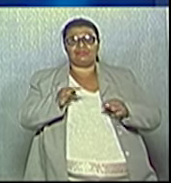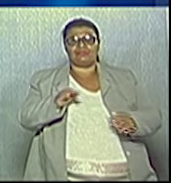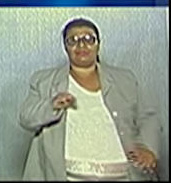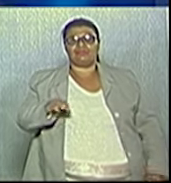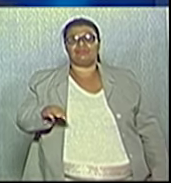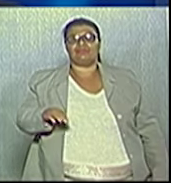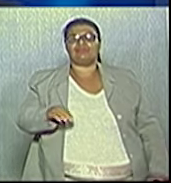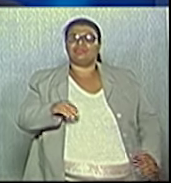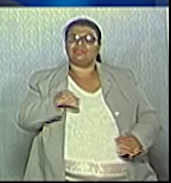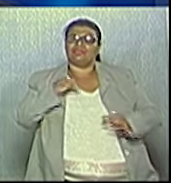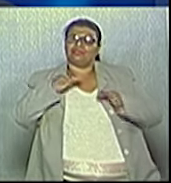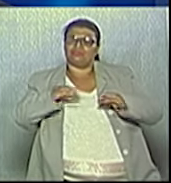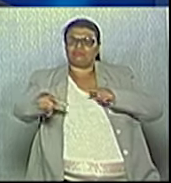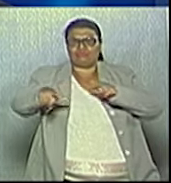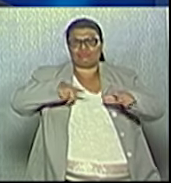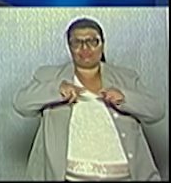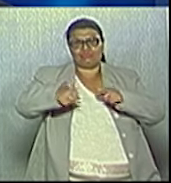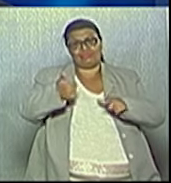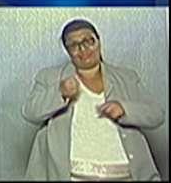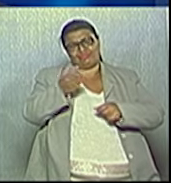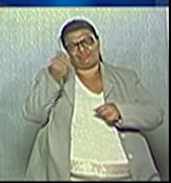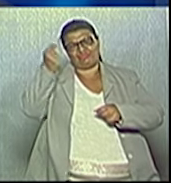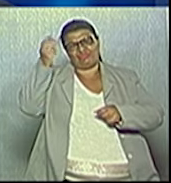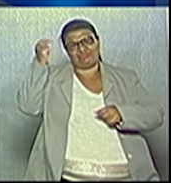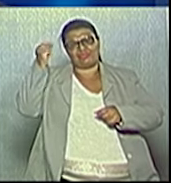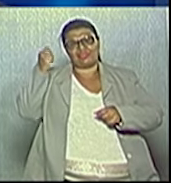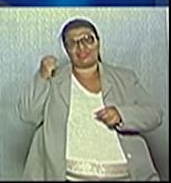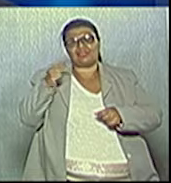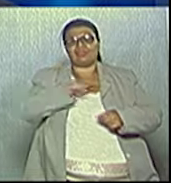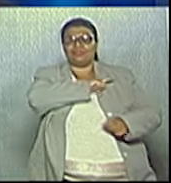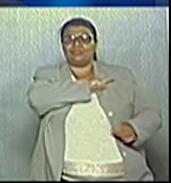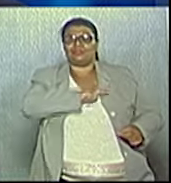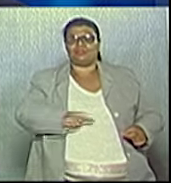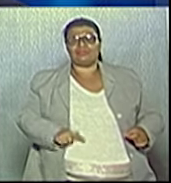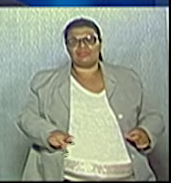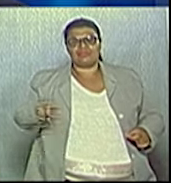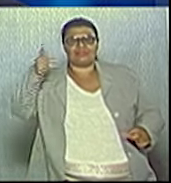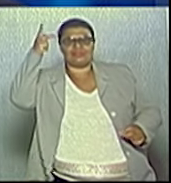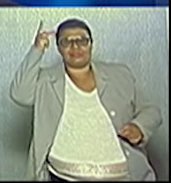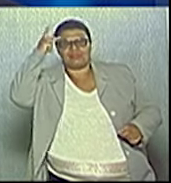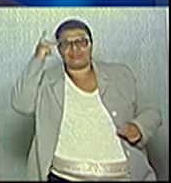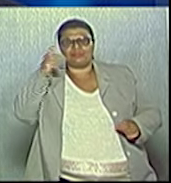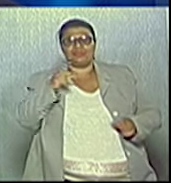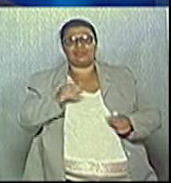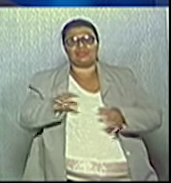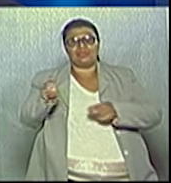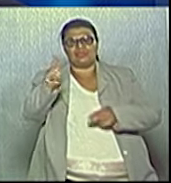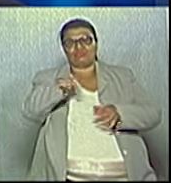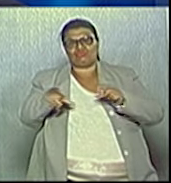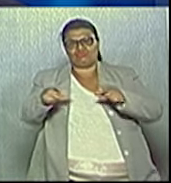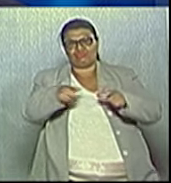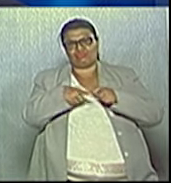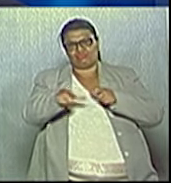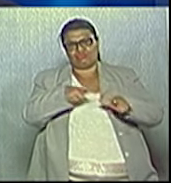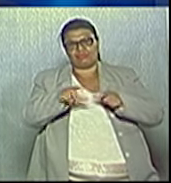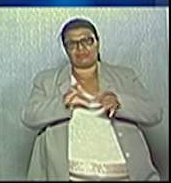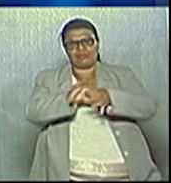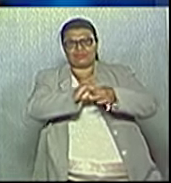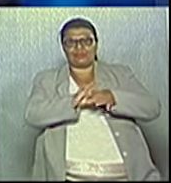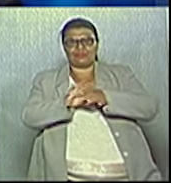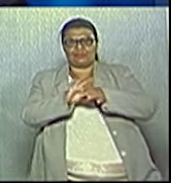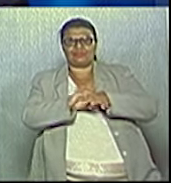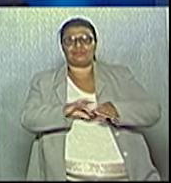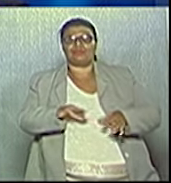por ter trabalhado mais de 10 anos com o governador Geraldo Alckmin, ocupando diversos cargos e funções importantes no governo do Estado.